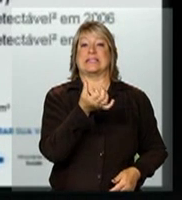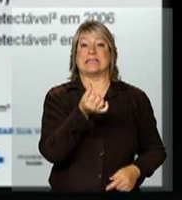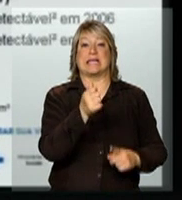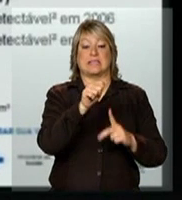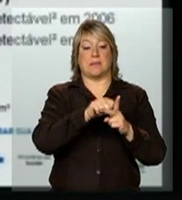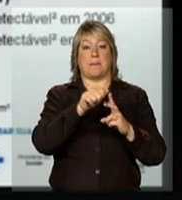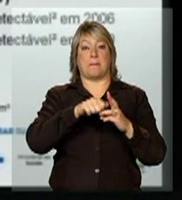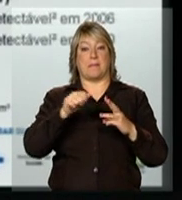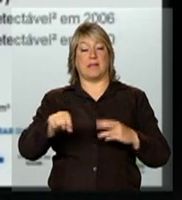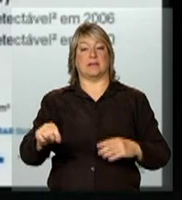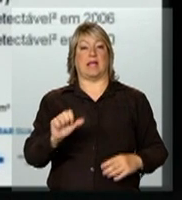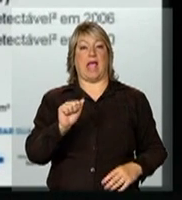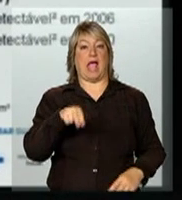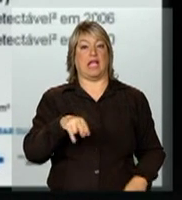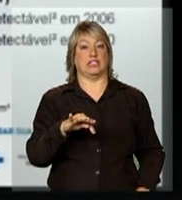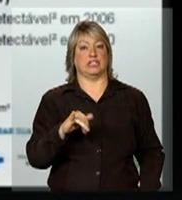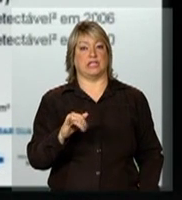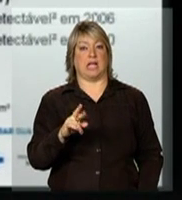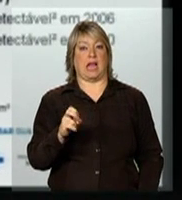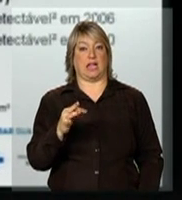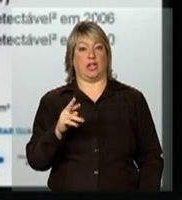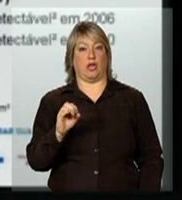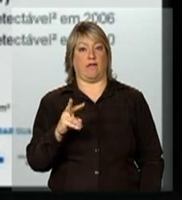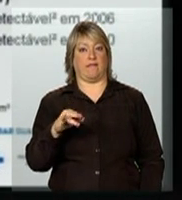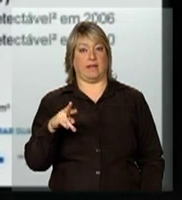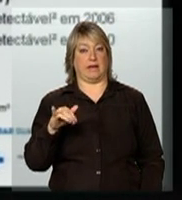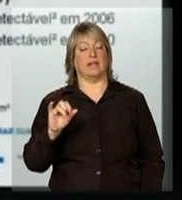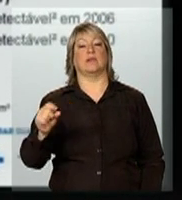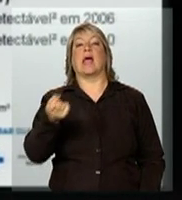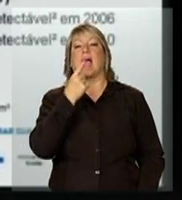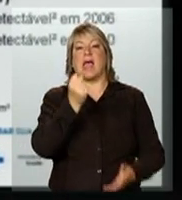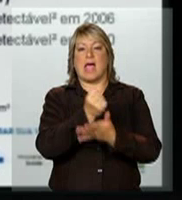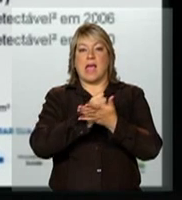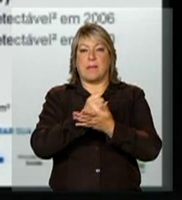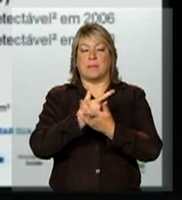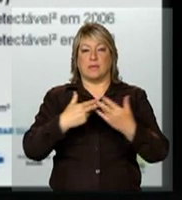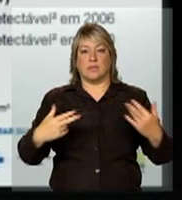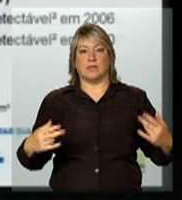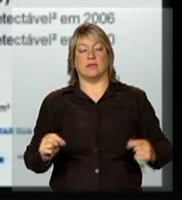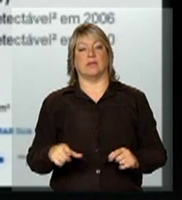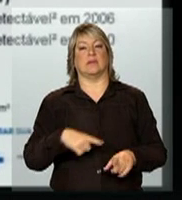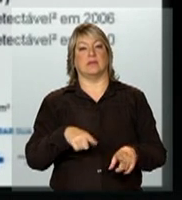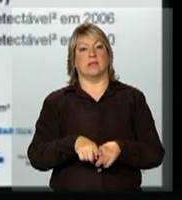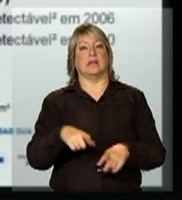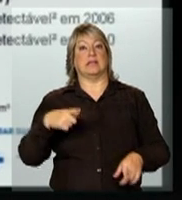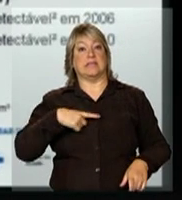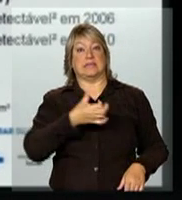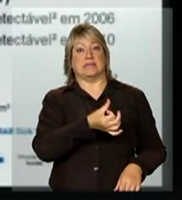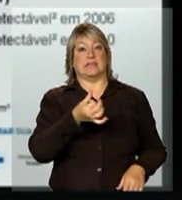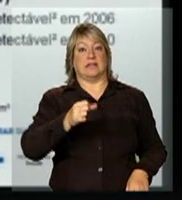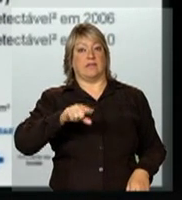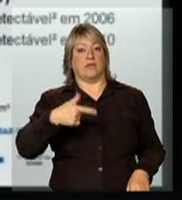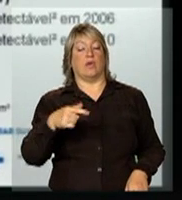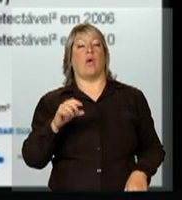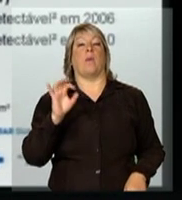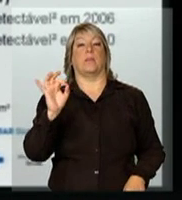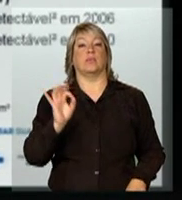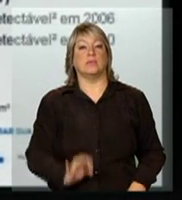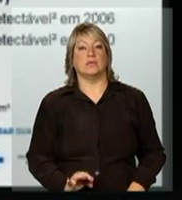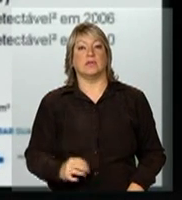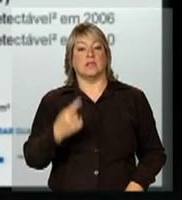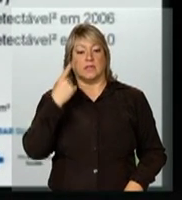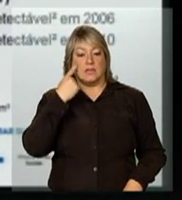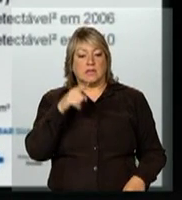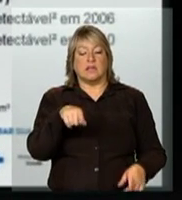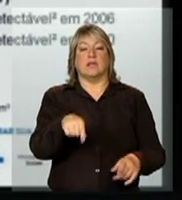antirretrovirais, a gente tinha, em 2006, 63,8% dos pacientes com carga viral indetectável.